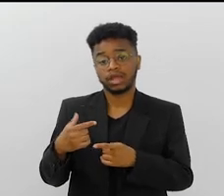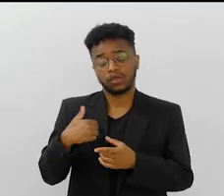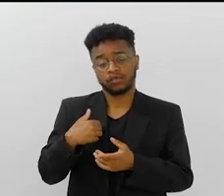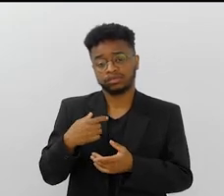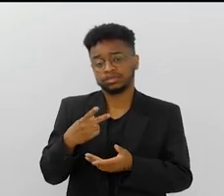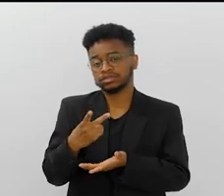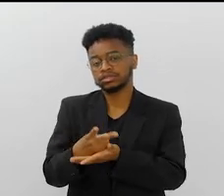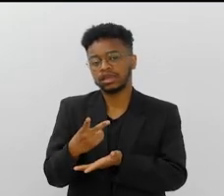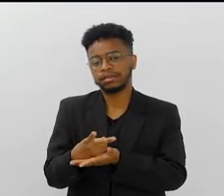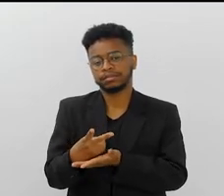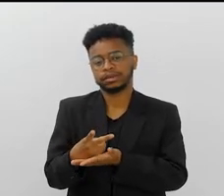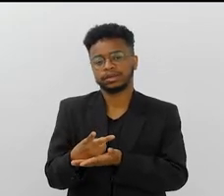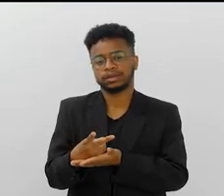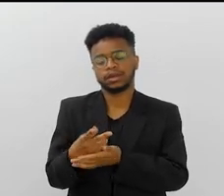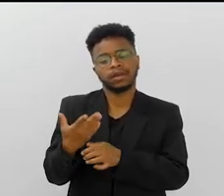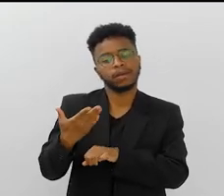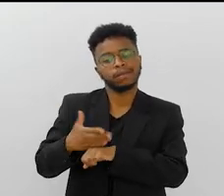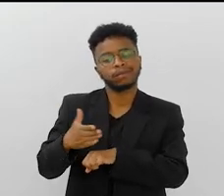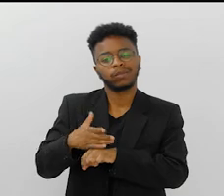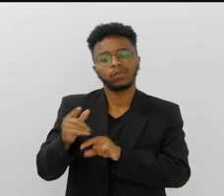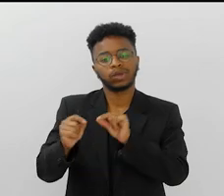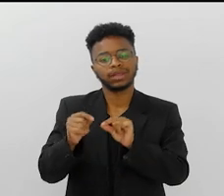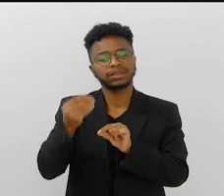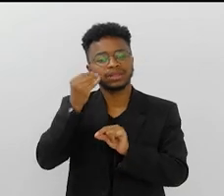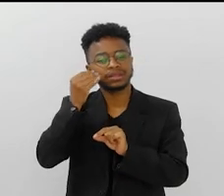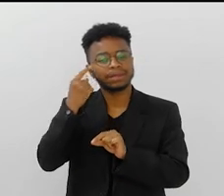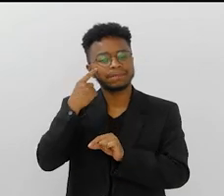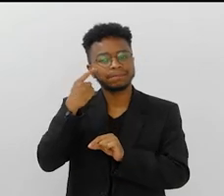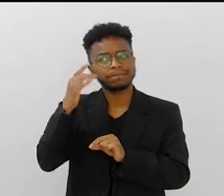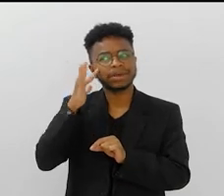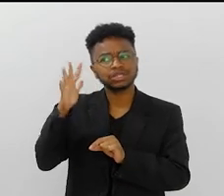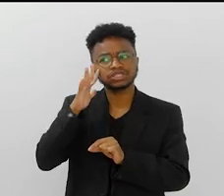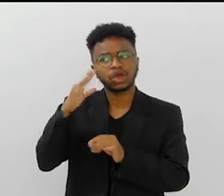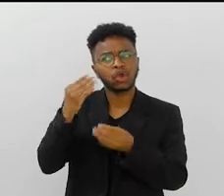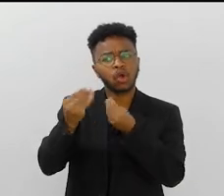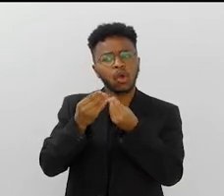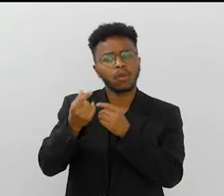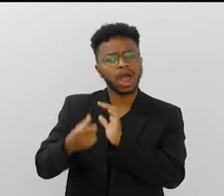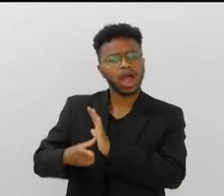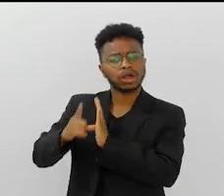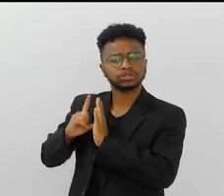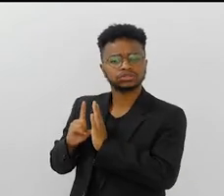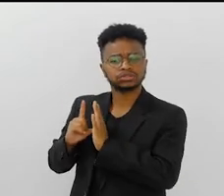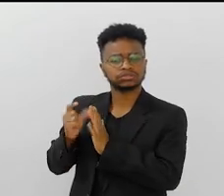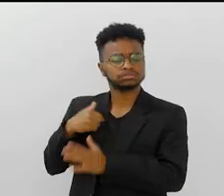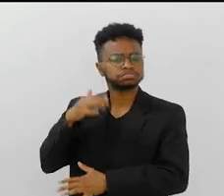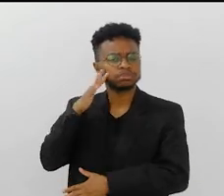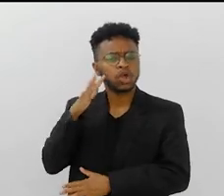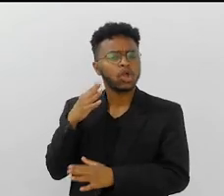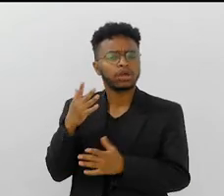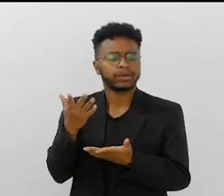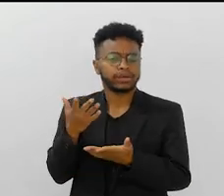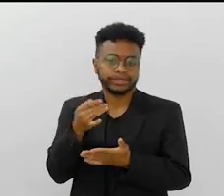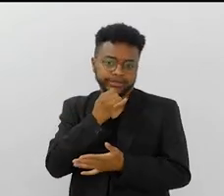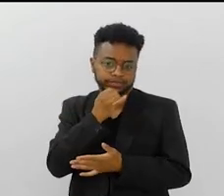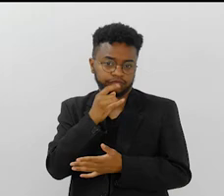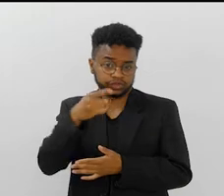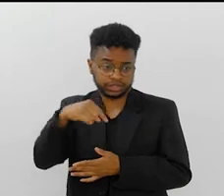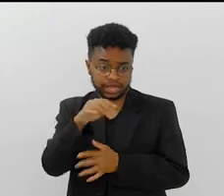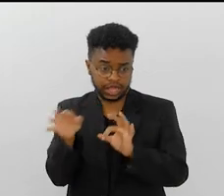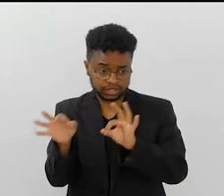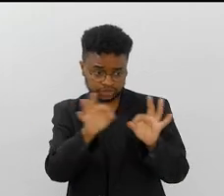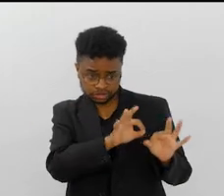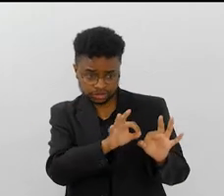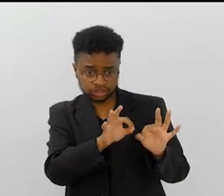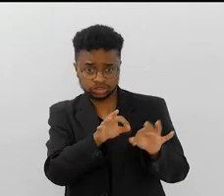Eu sempre faço o exercício de tentar pensar antes. Pensar antes assim, como é que será que foi antes do que você ver